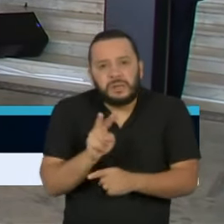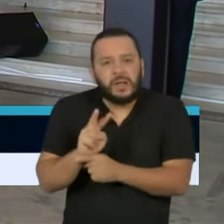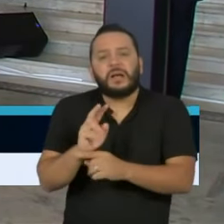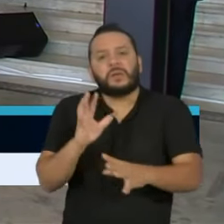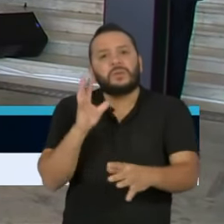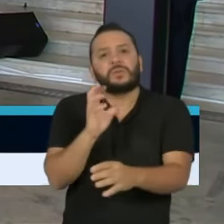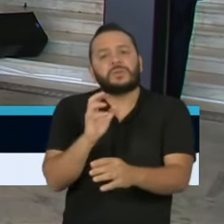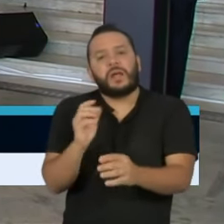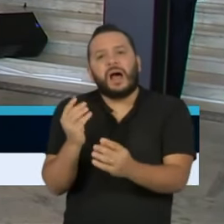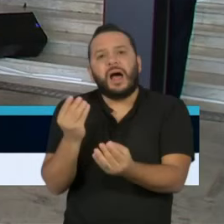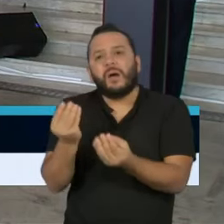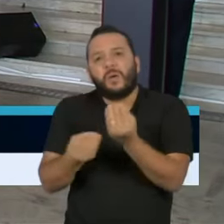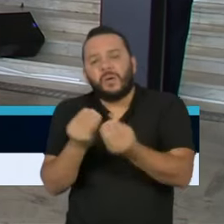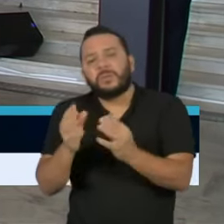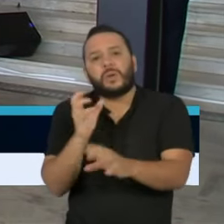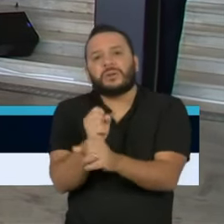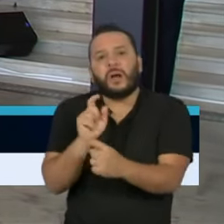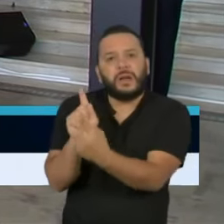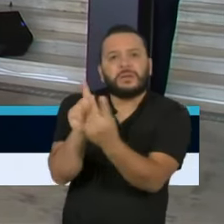núcleos de atendimento?